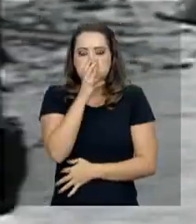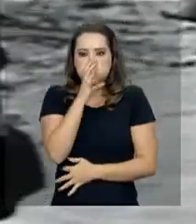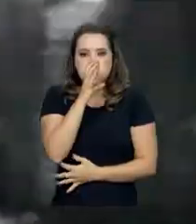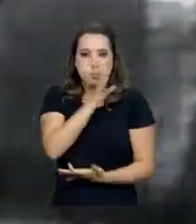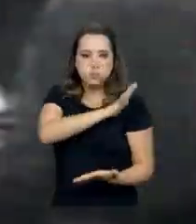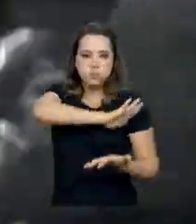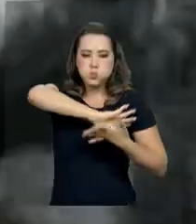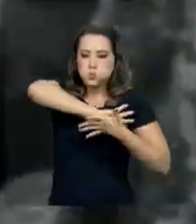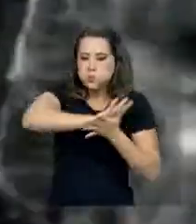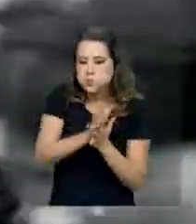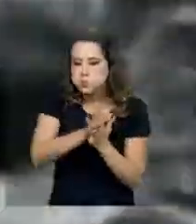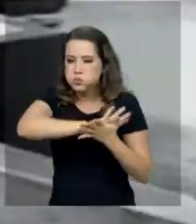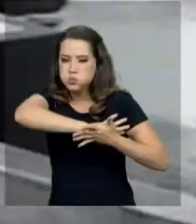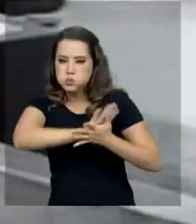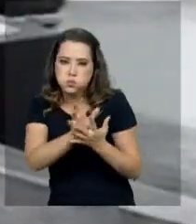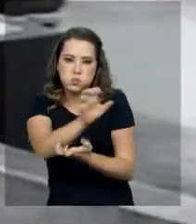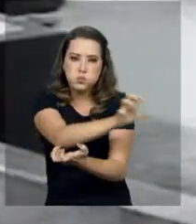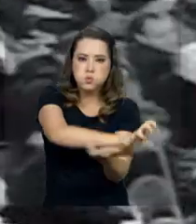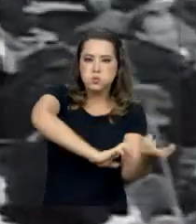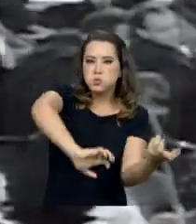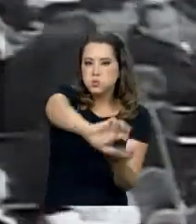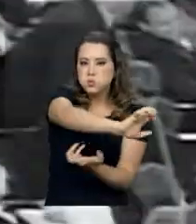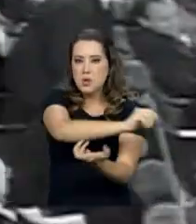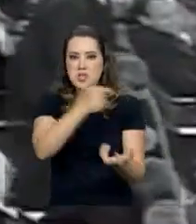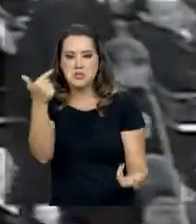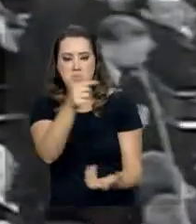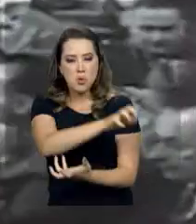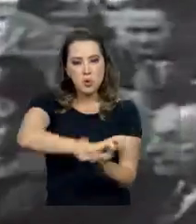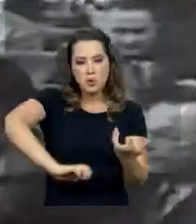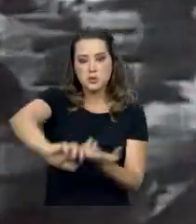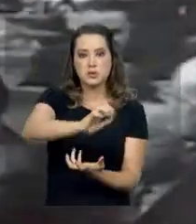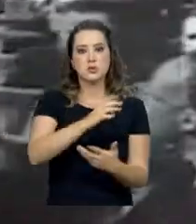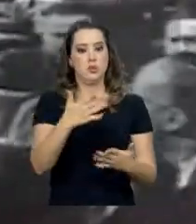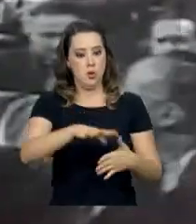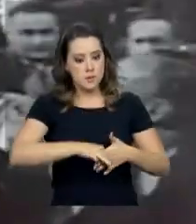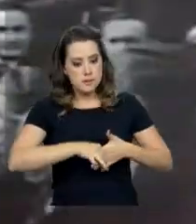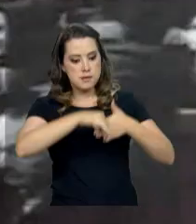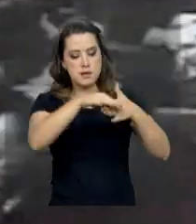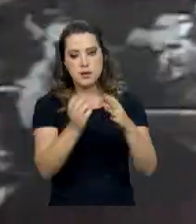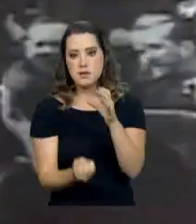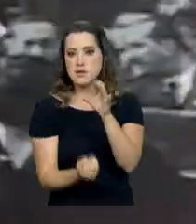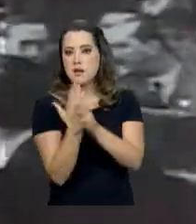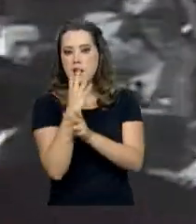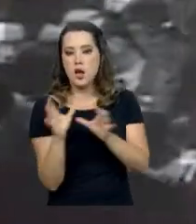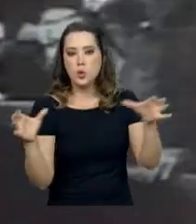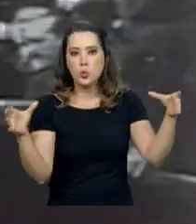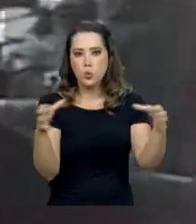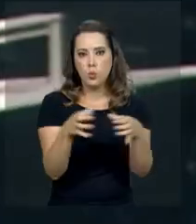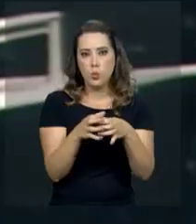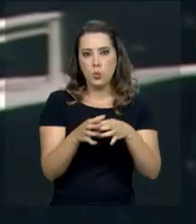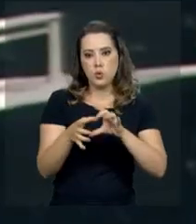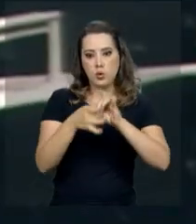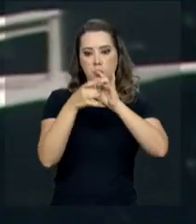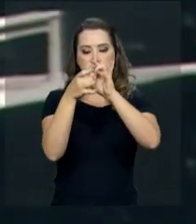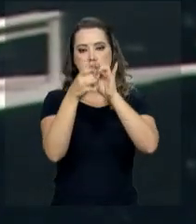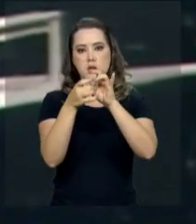da Segunda Guerra Mundial. Foi neste momento que os líderes decidiram criar as Nações Unidas.